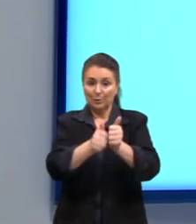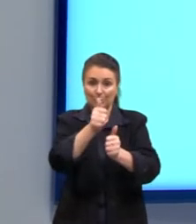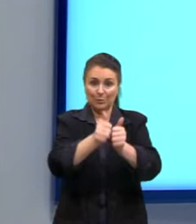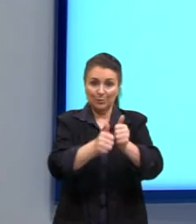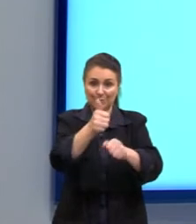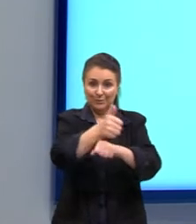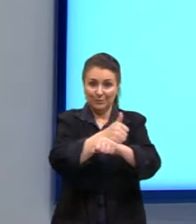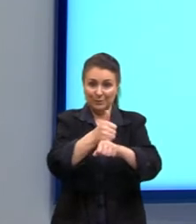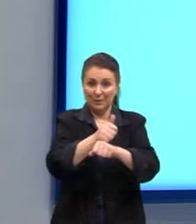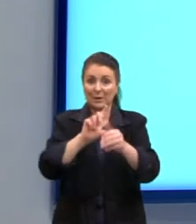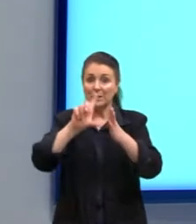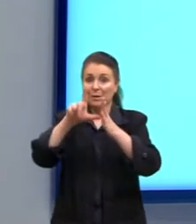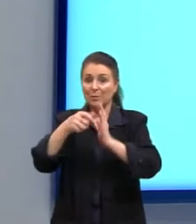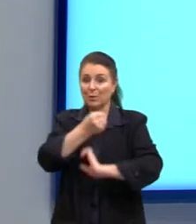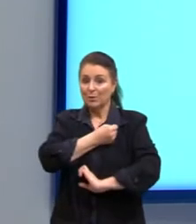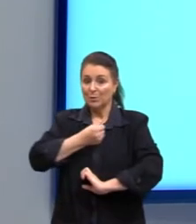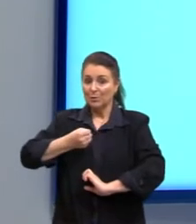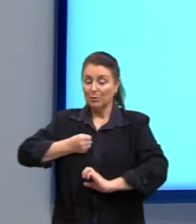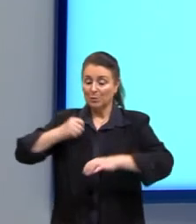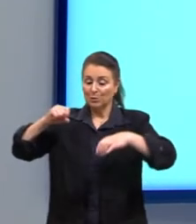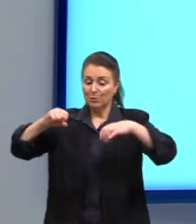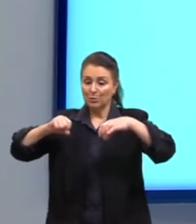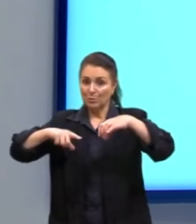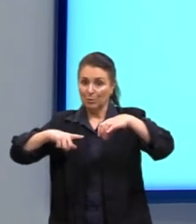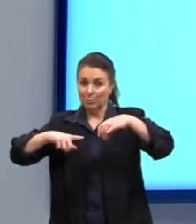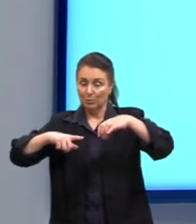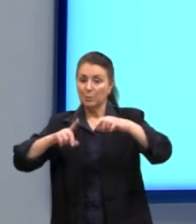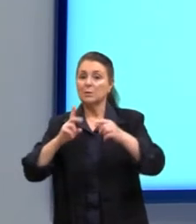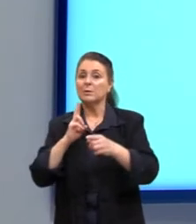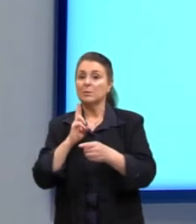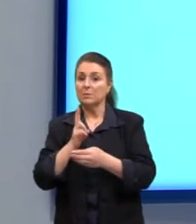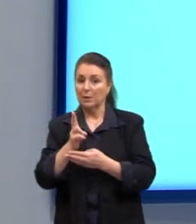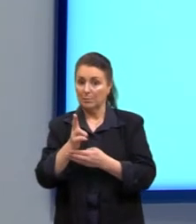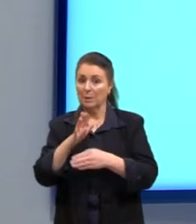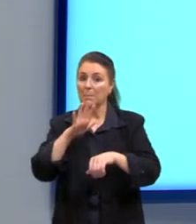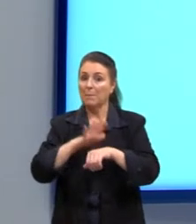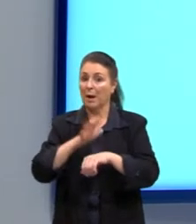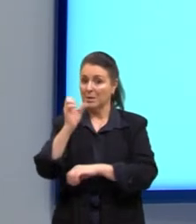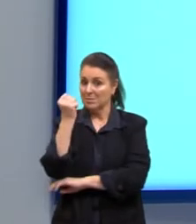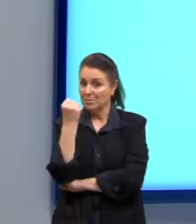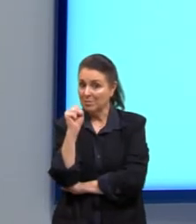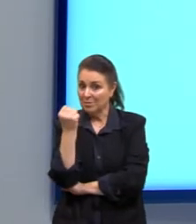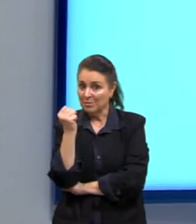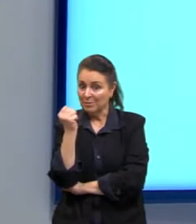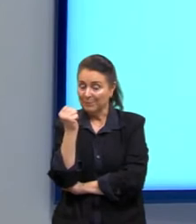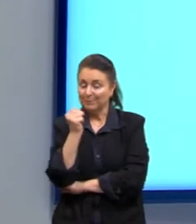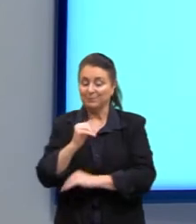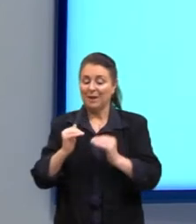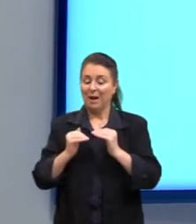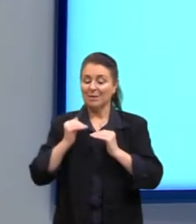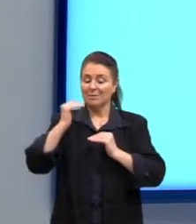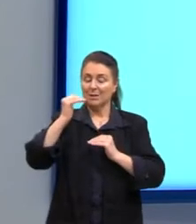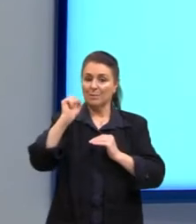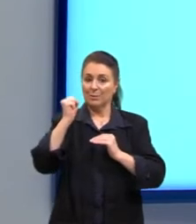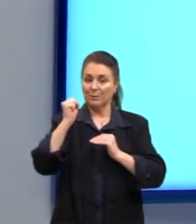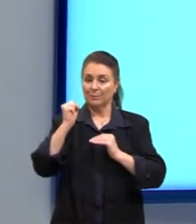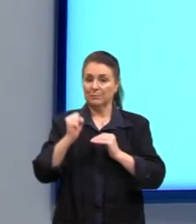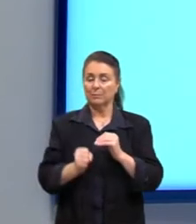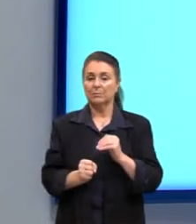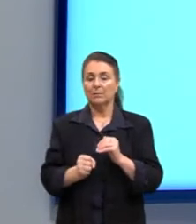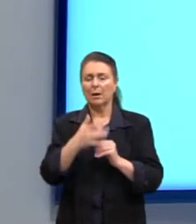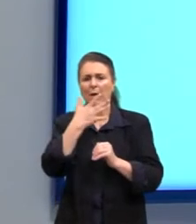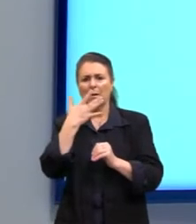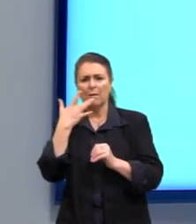de gols marcados. Sempre, né? Então, acima de oito. Para facilitar a análise sobre a